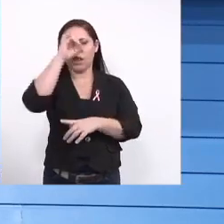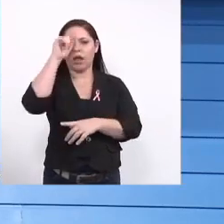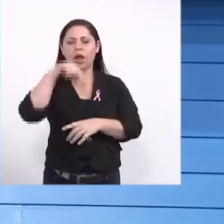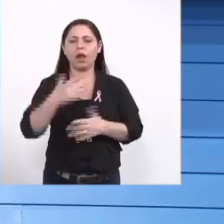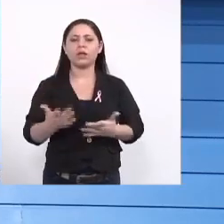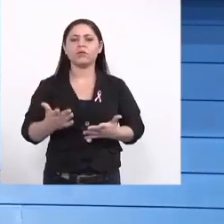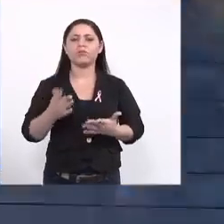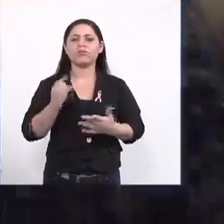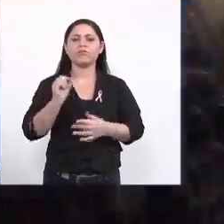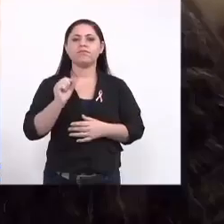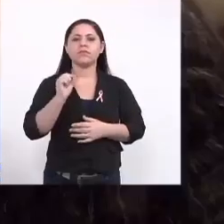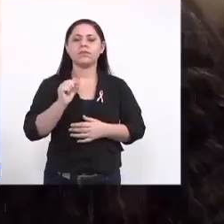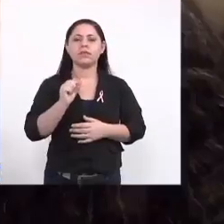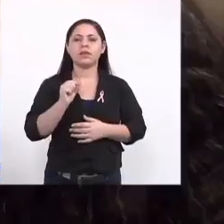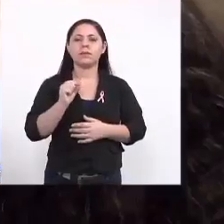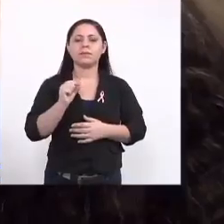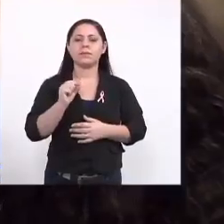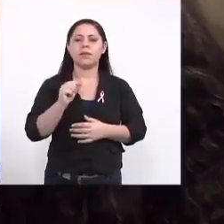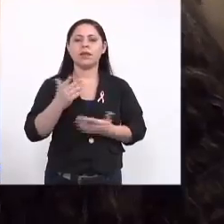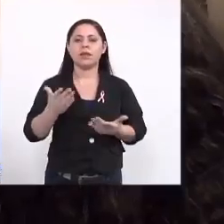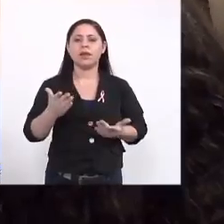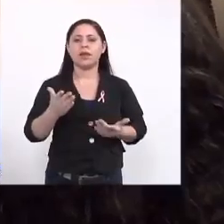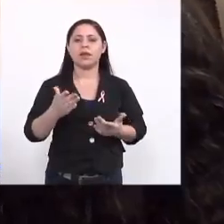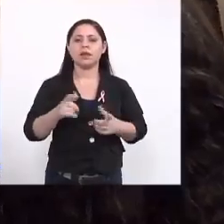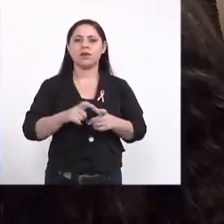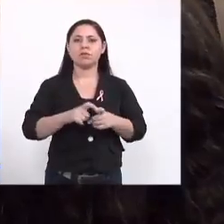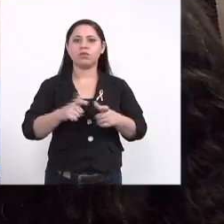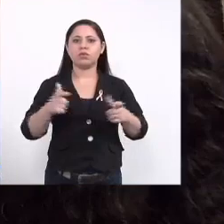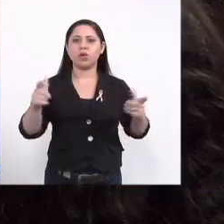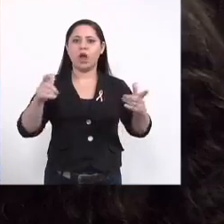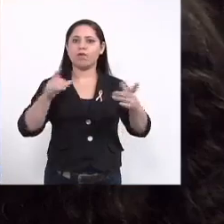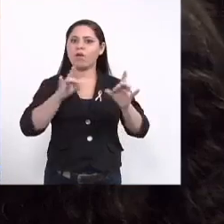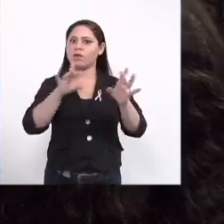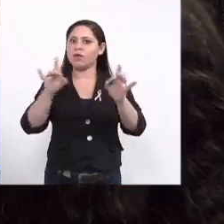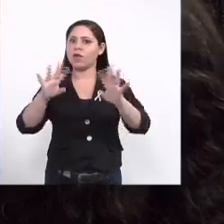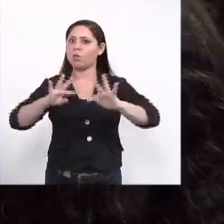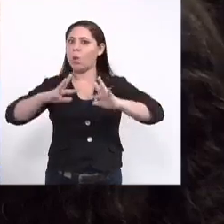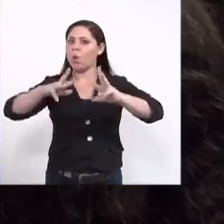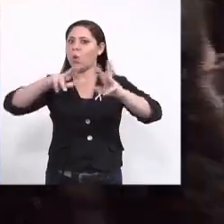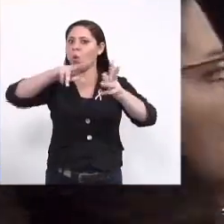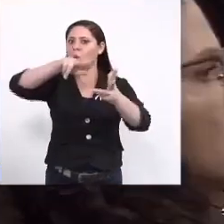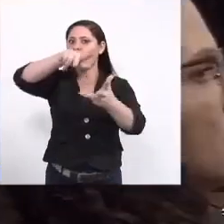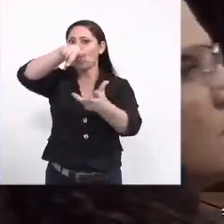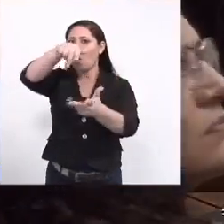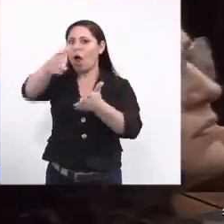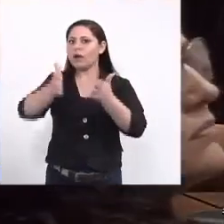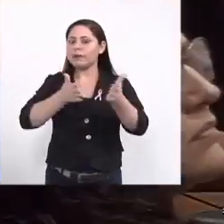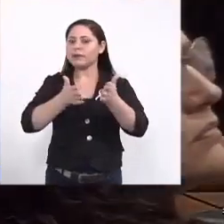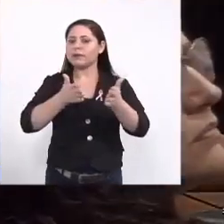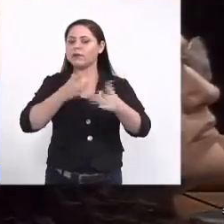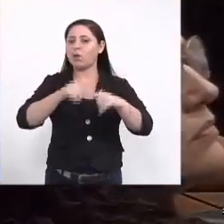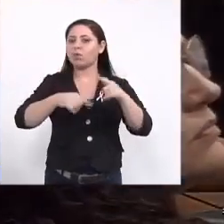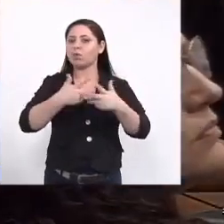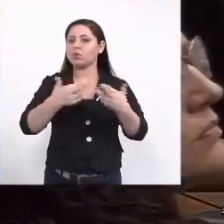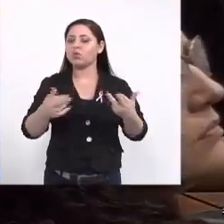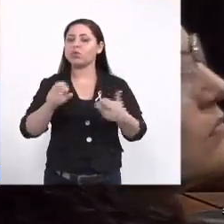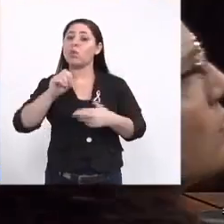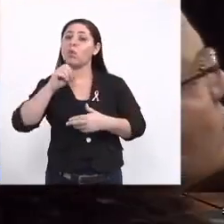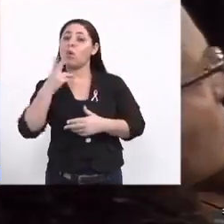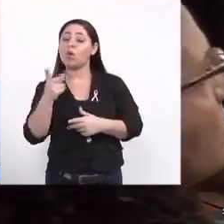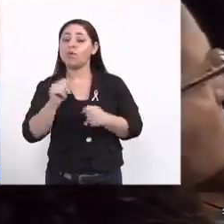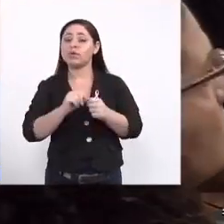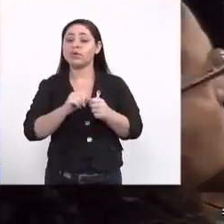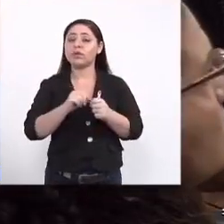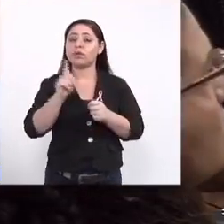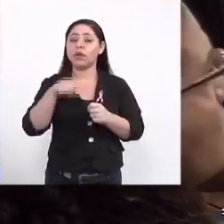é que seja viabilizado em escala comercial para todo mundo ter acesso a esse produto ou se